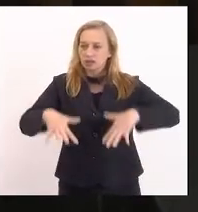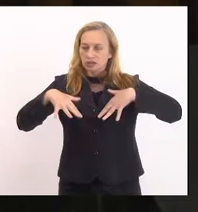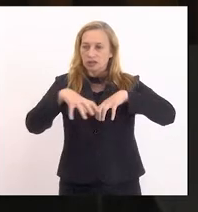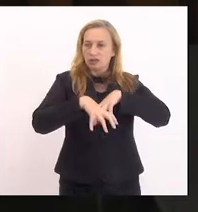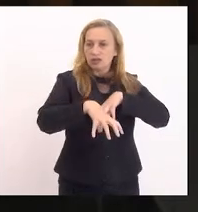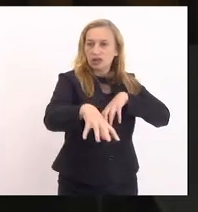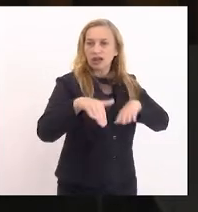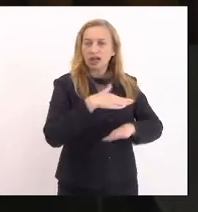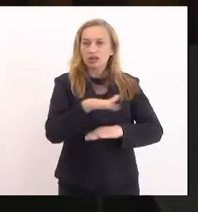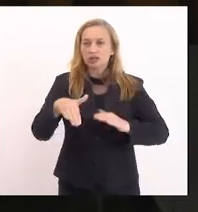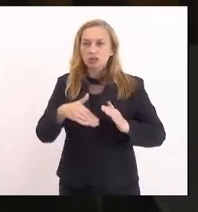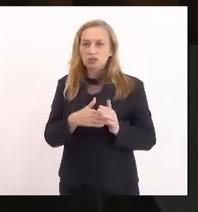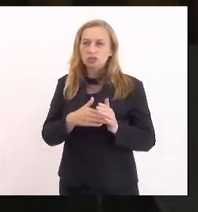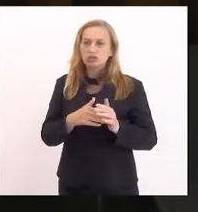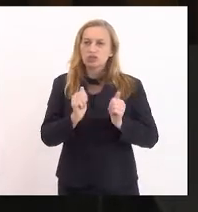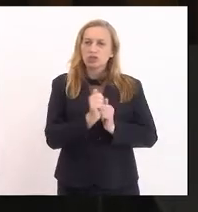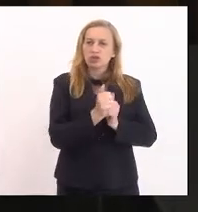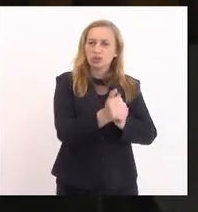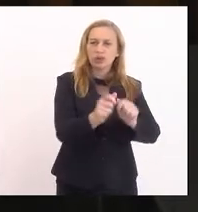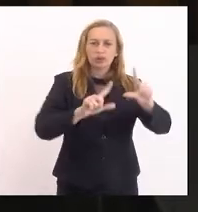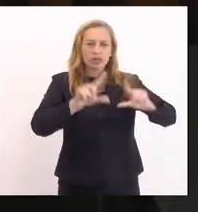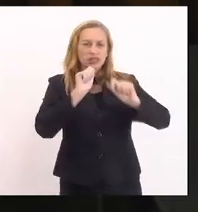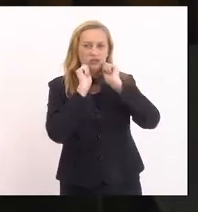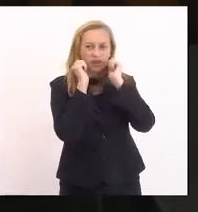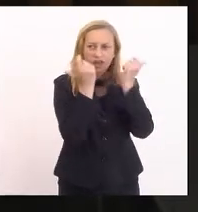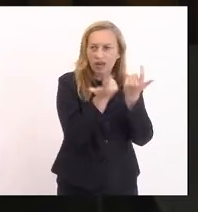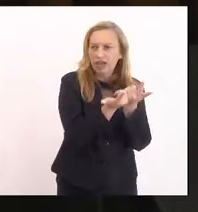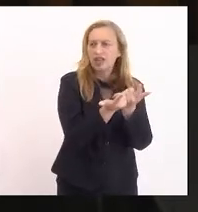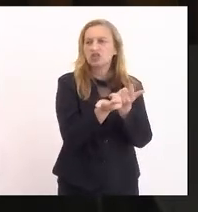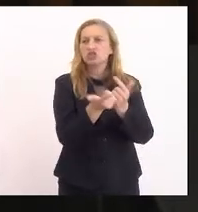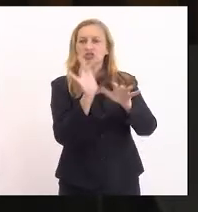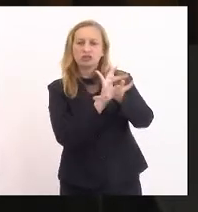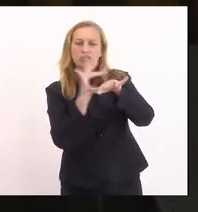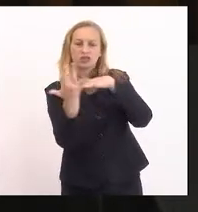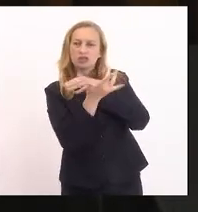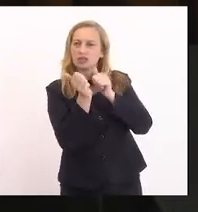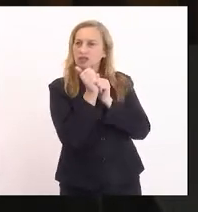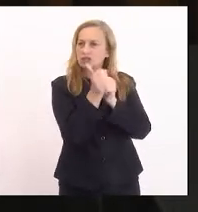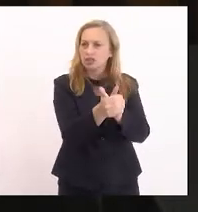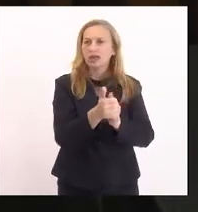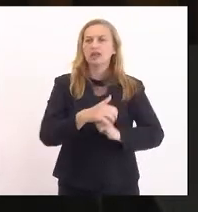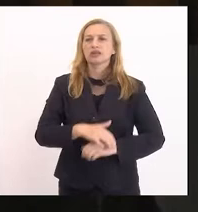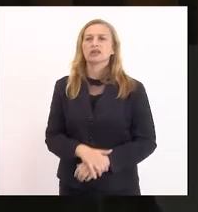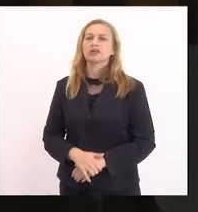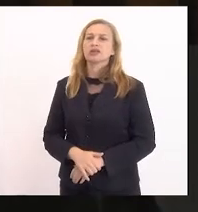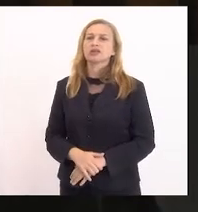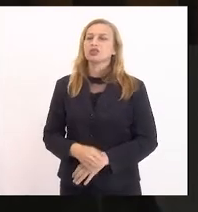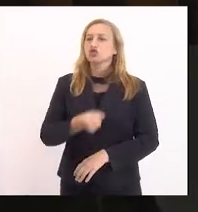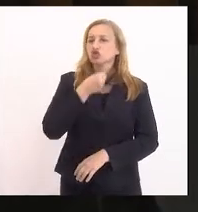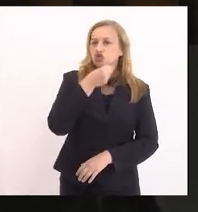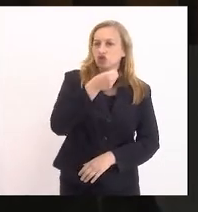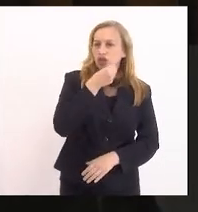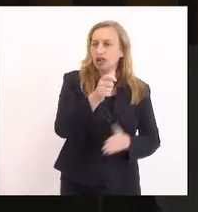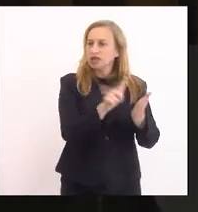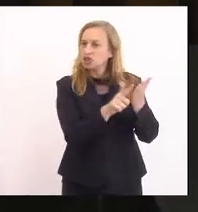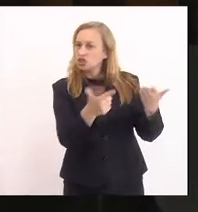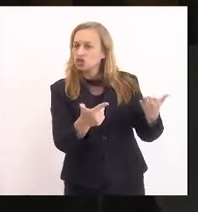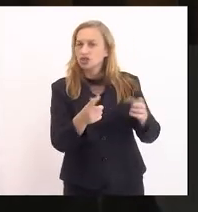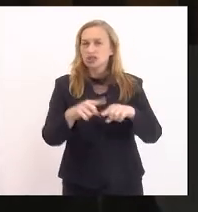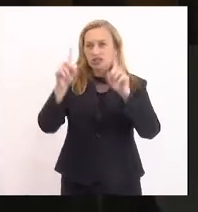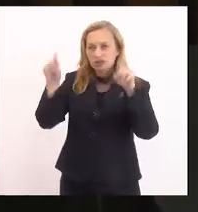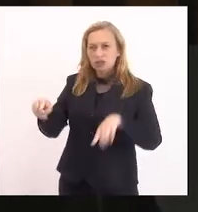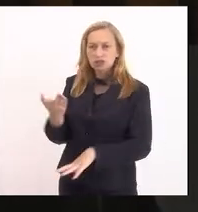pela TV Alerj, que nos seguem pelas redes sociais, jornalistas, servidores,